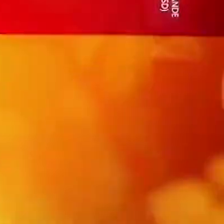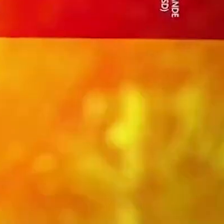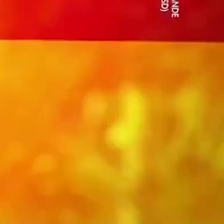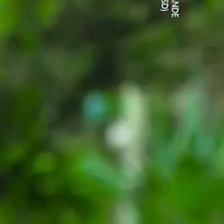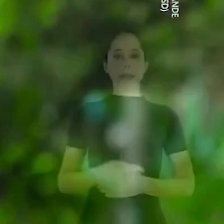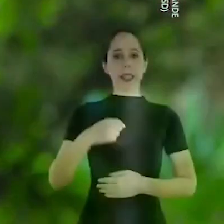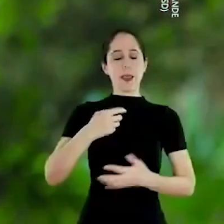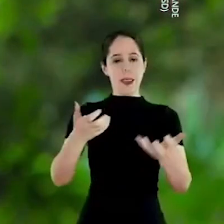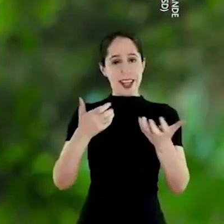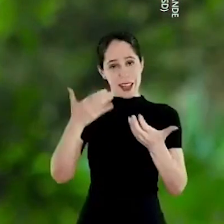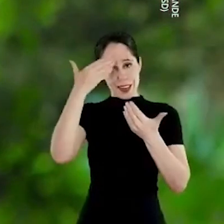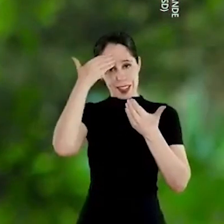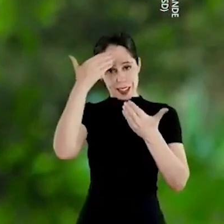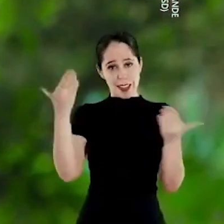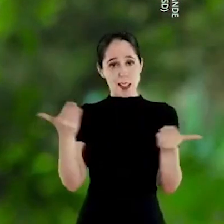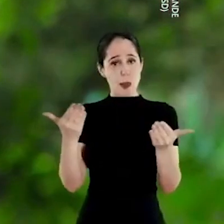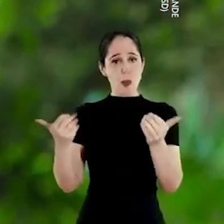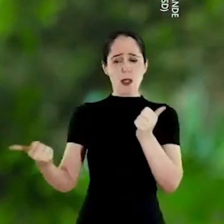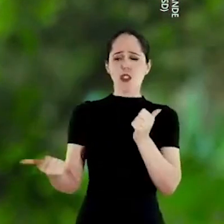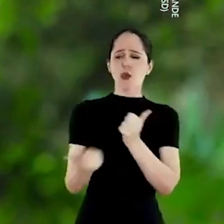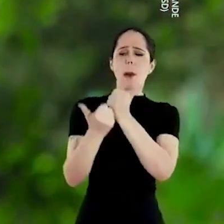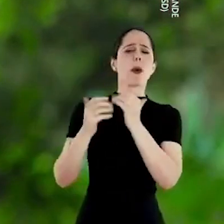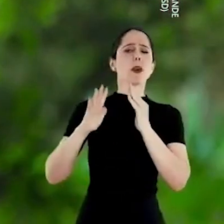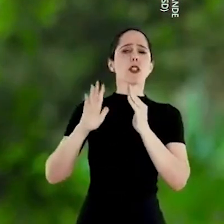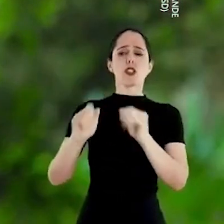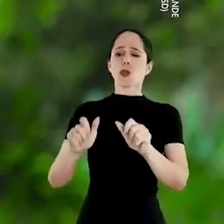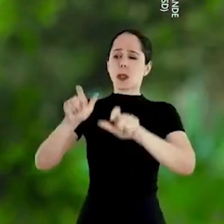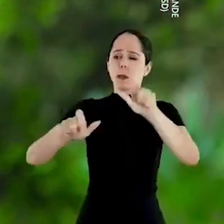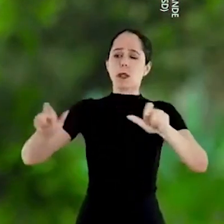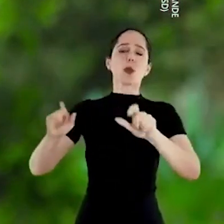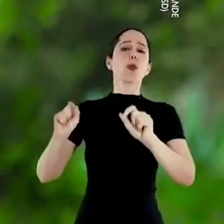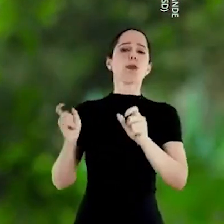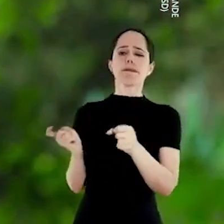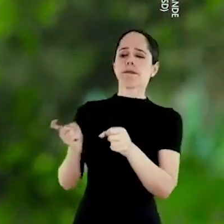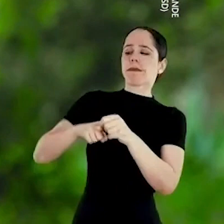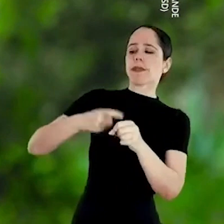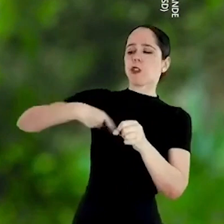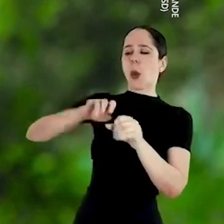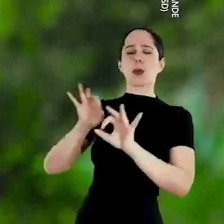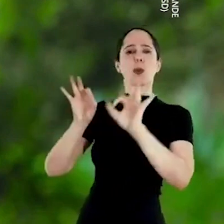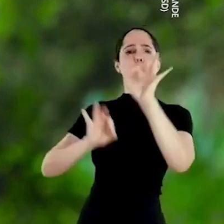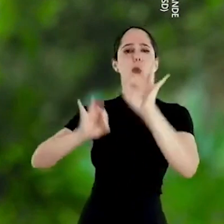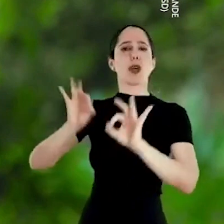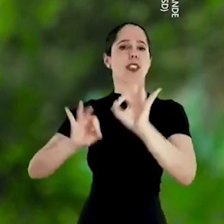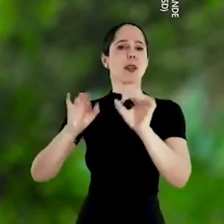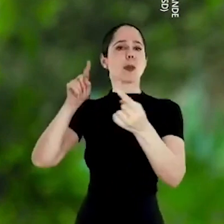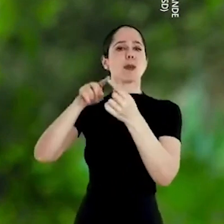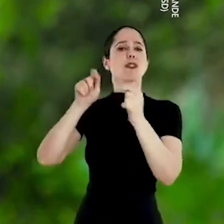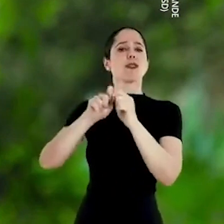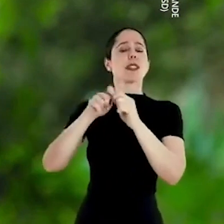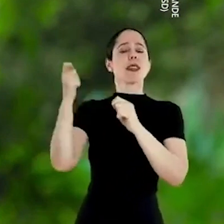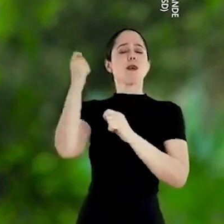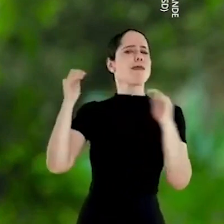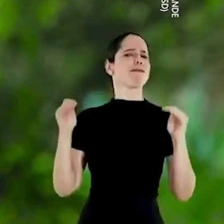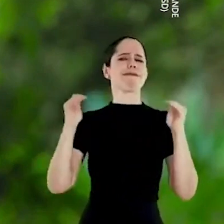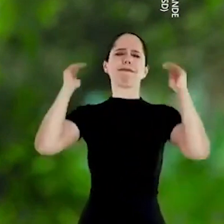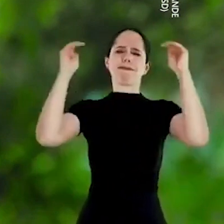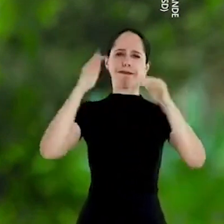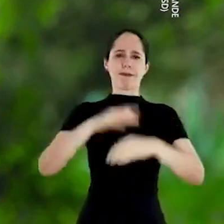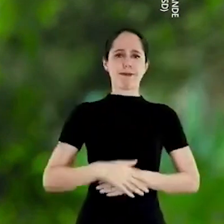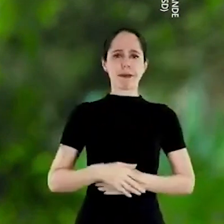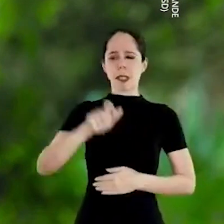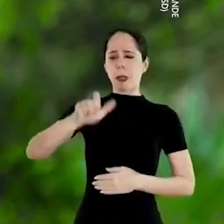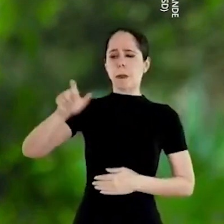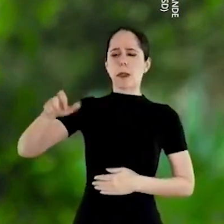Eu quero agradecer hoje o apoio de todos aqueles que estão aderindo ao nosso projeto para fazer o Rio Grande falar mais alto.